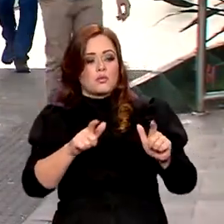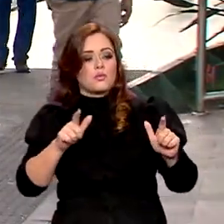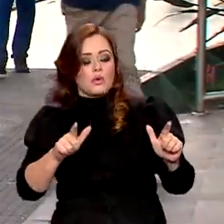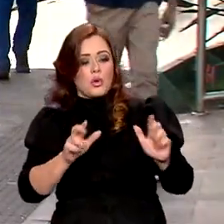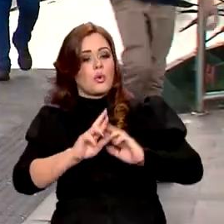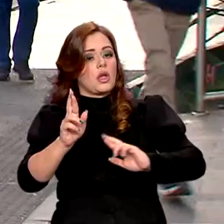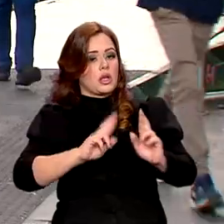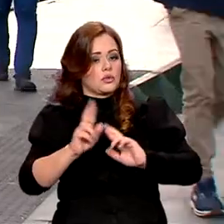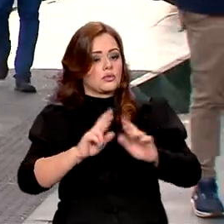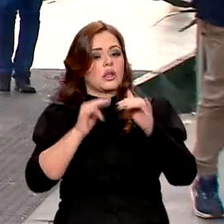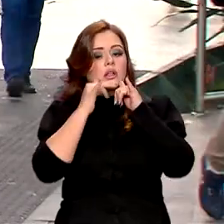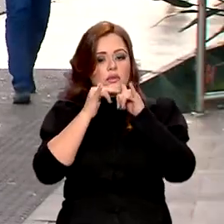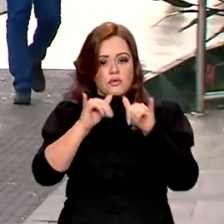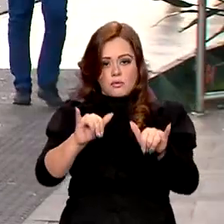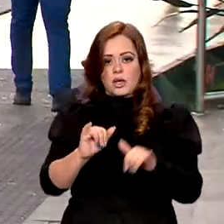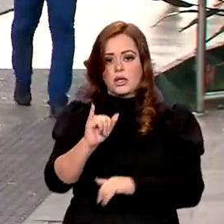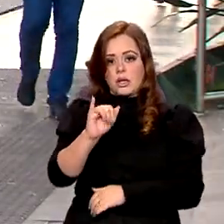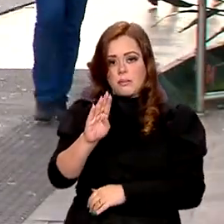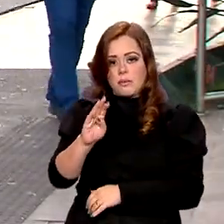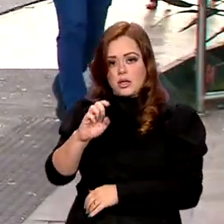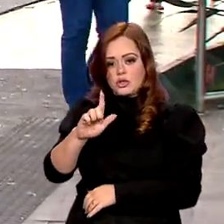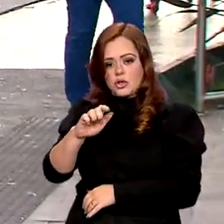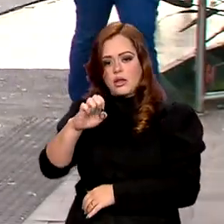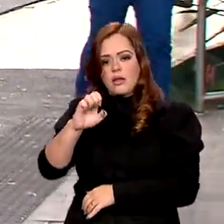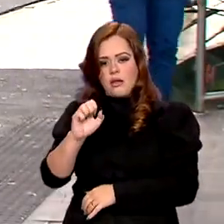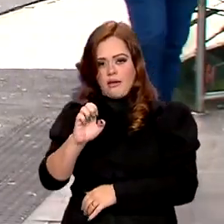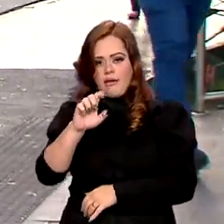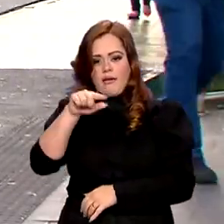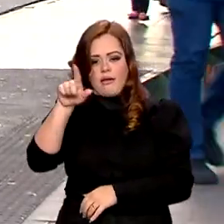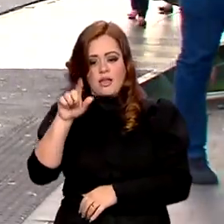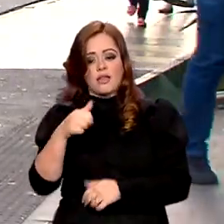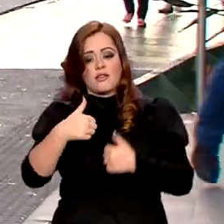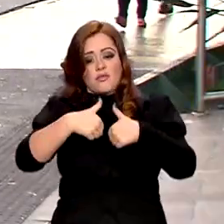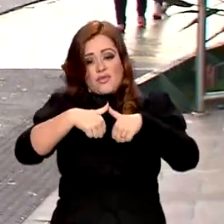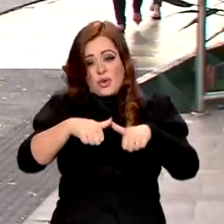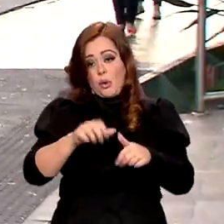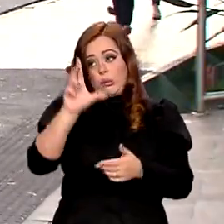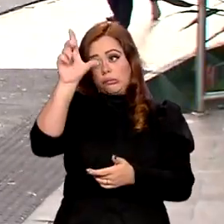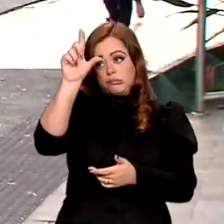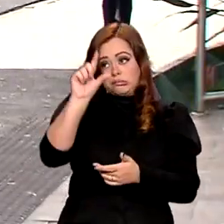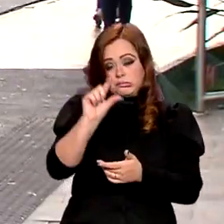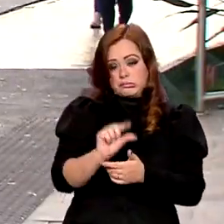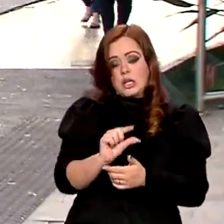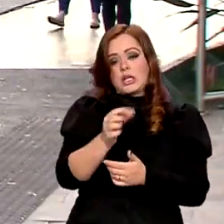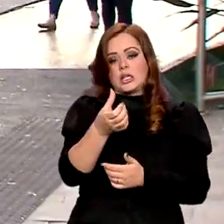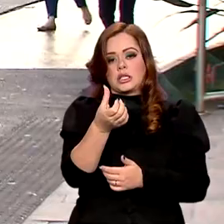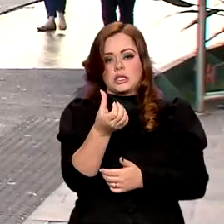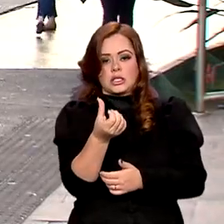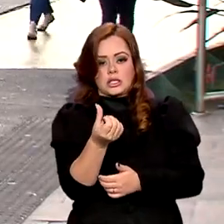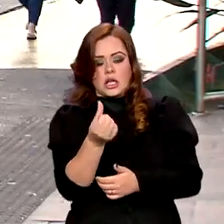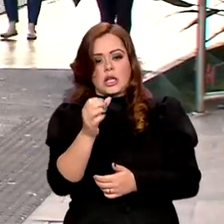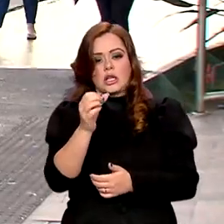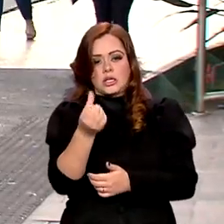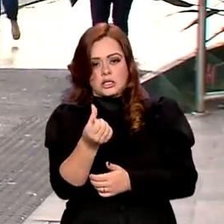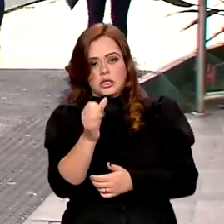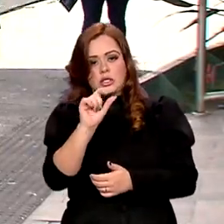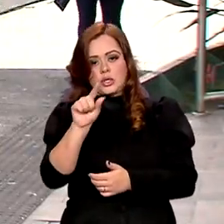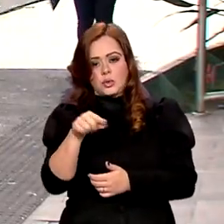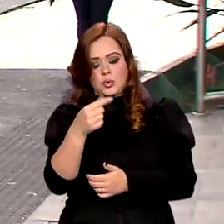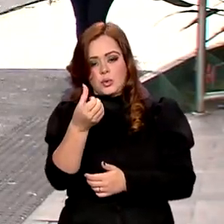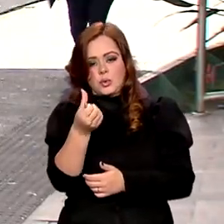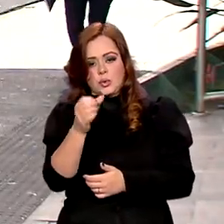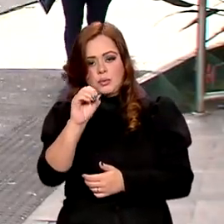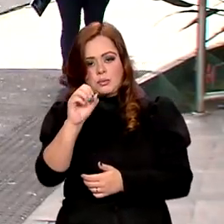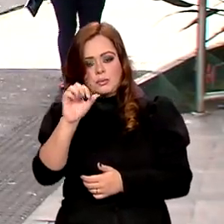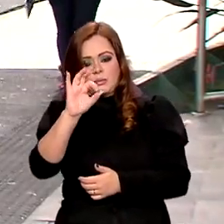resultado divulgado pelo IBGE ficou abaixo do 0,61% registrado em abril. E